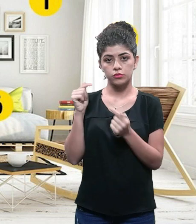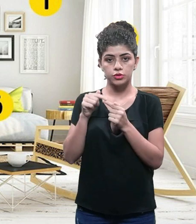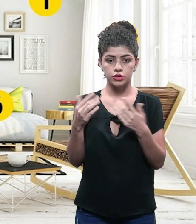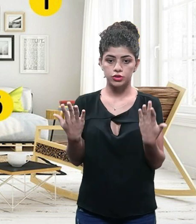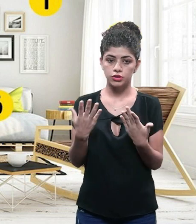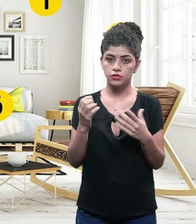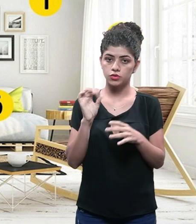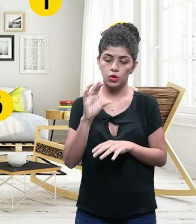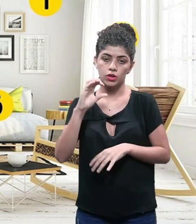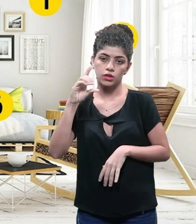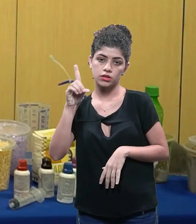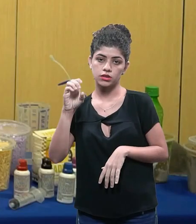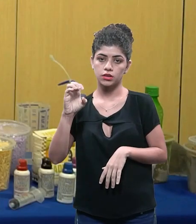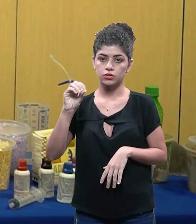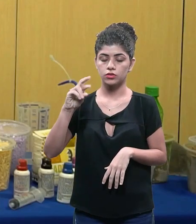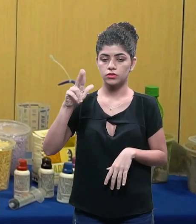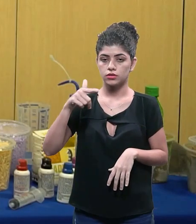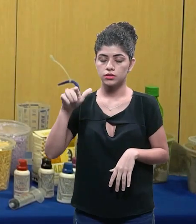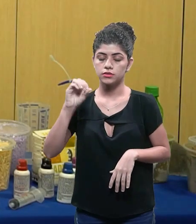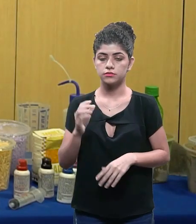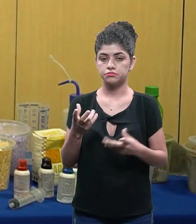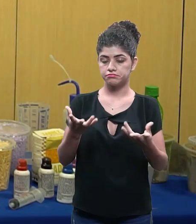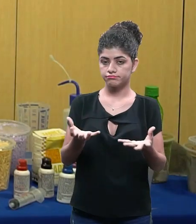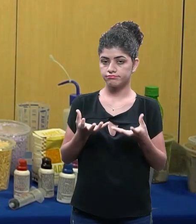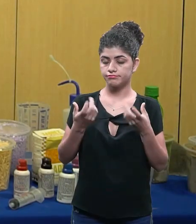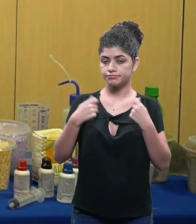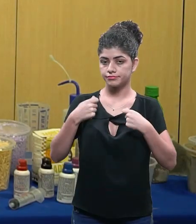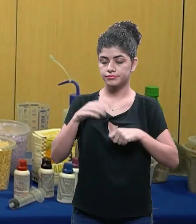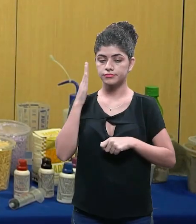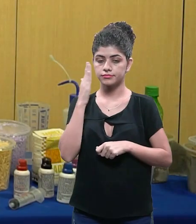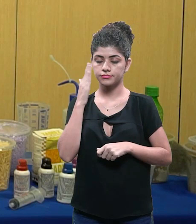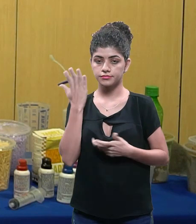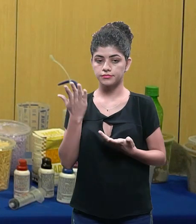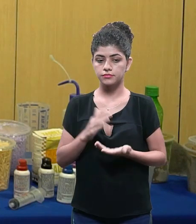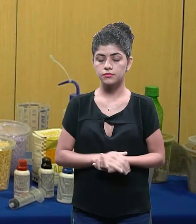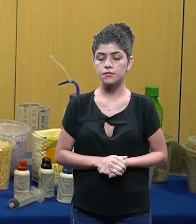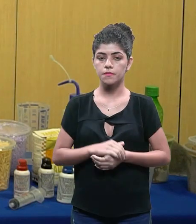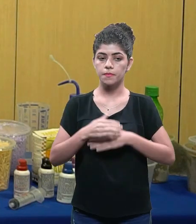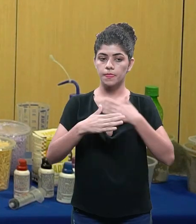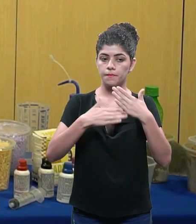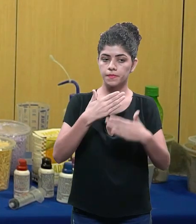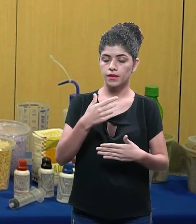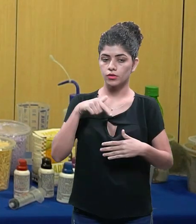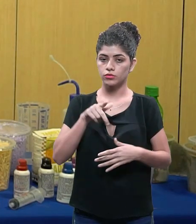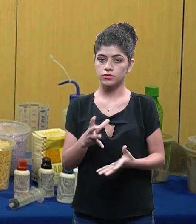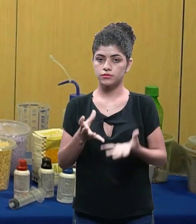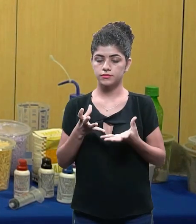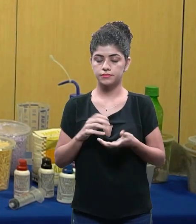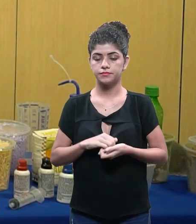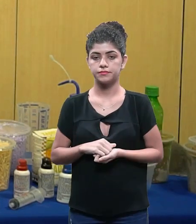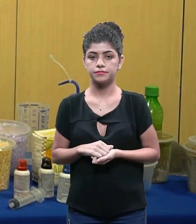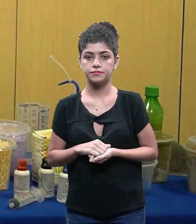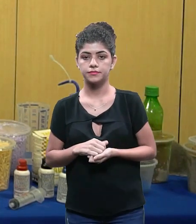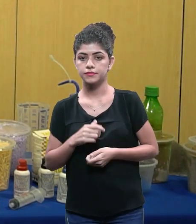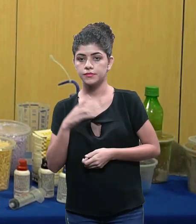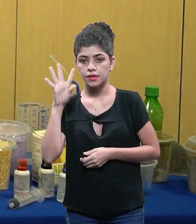função, ou é só decorativo, então você tem que pensar nisso para poder entender e gerar o que você vai fazer.